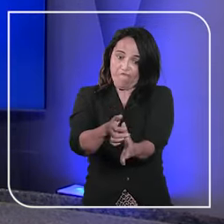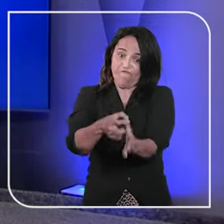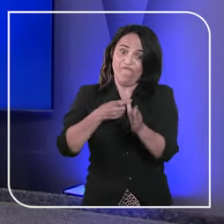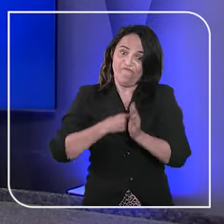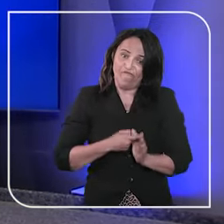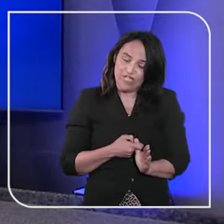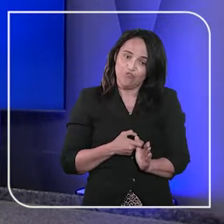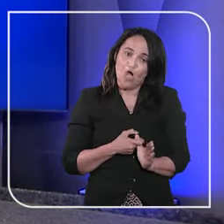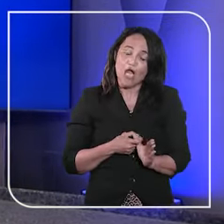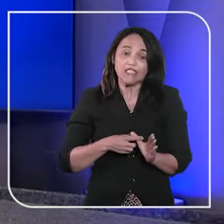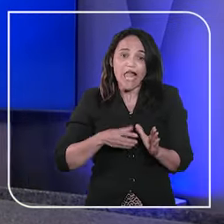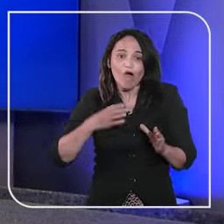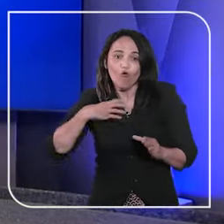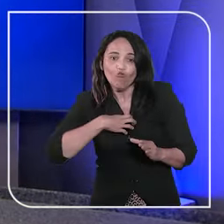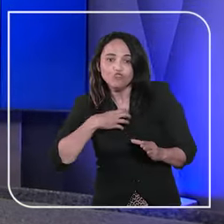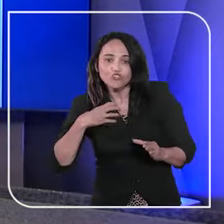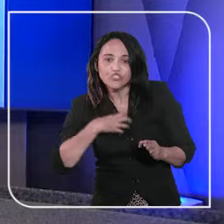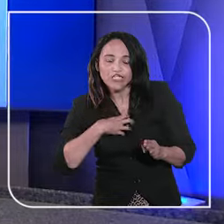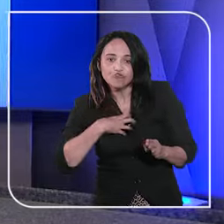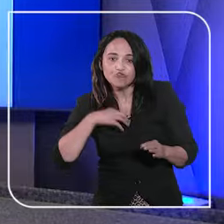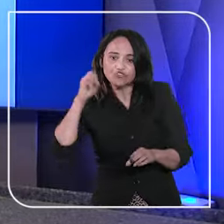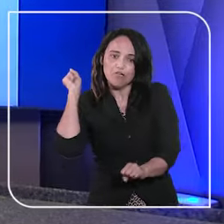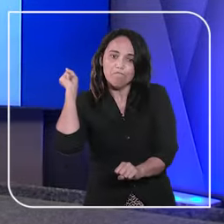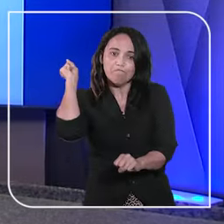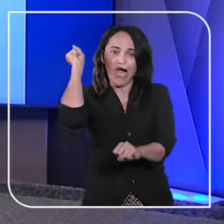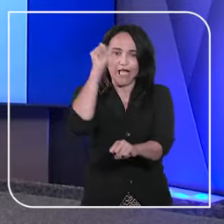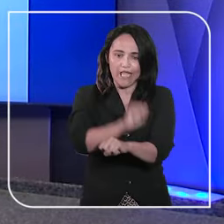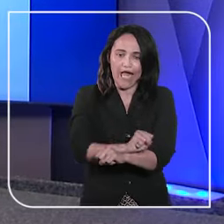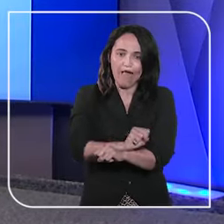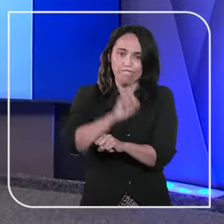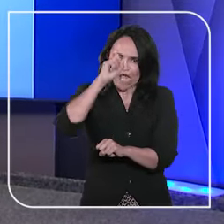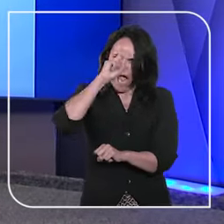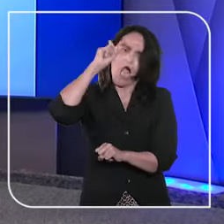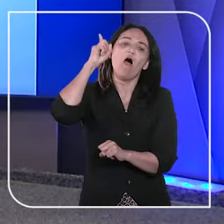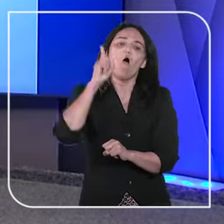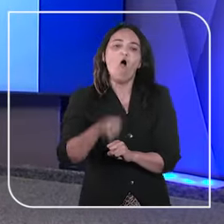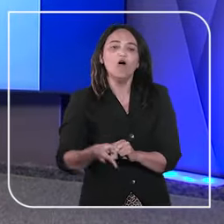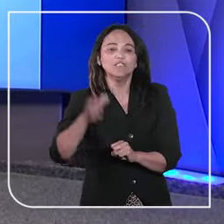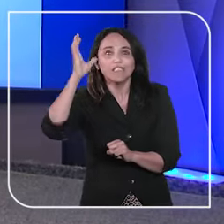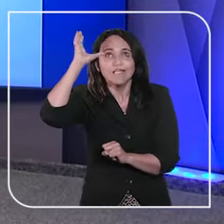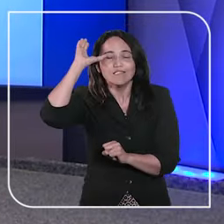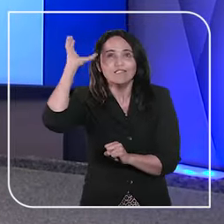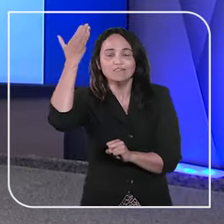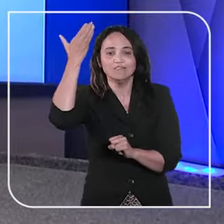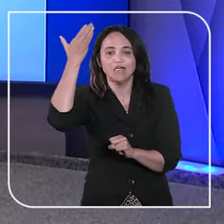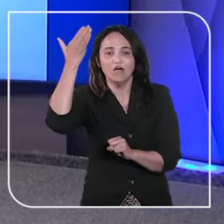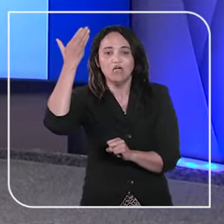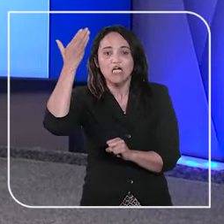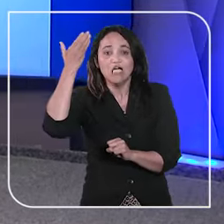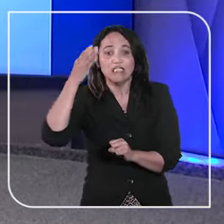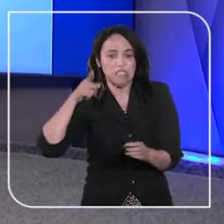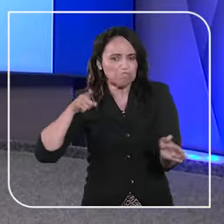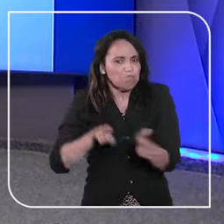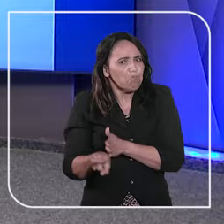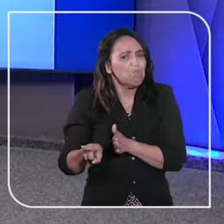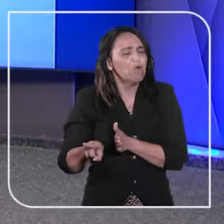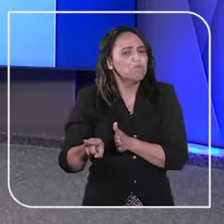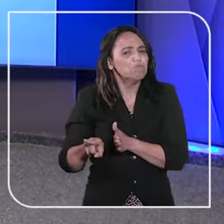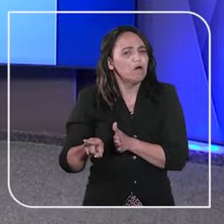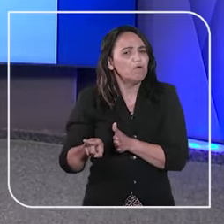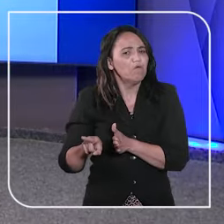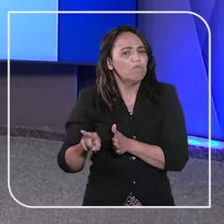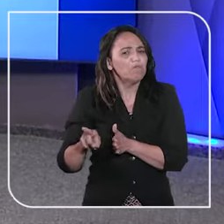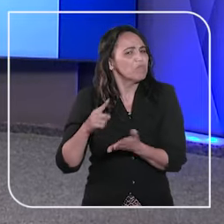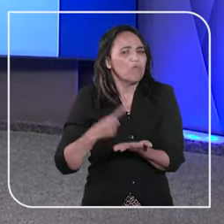que é um instrumento jurídico para suspender o que foi determinado por essa decisão que está sendo questionada.